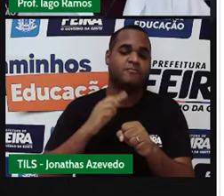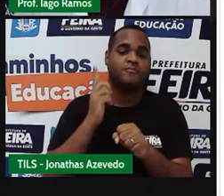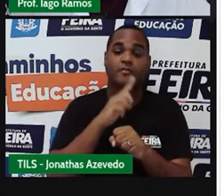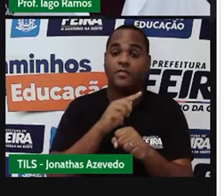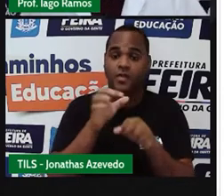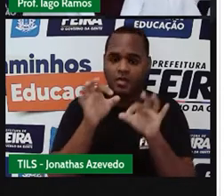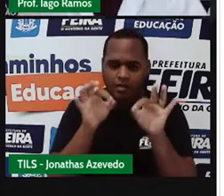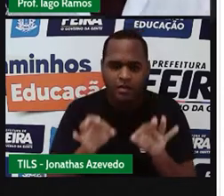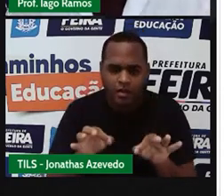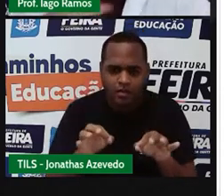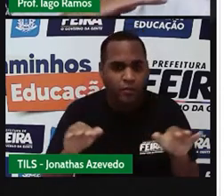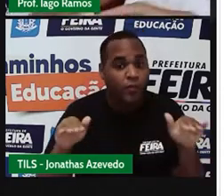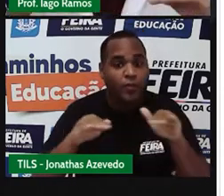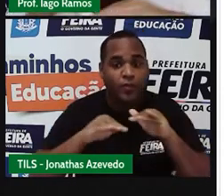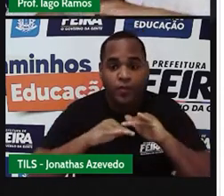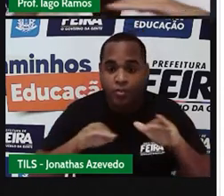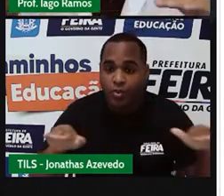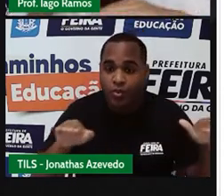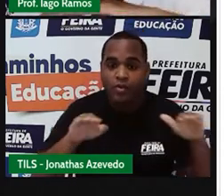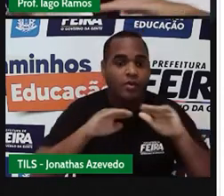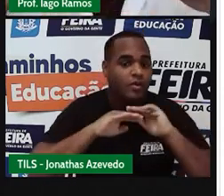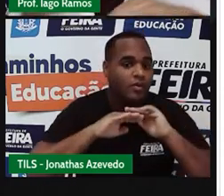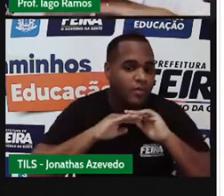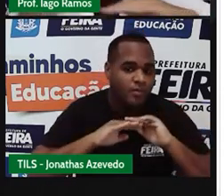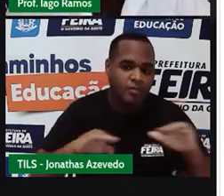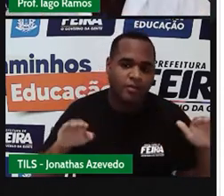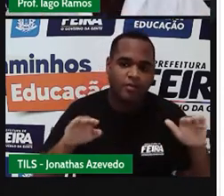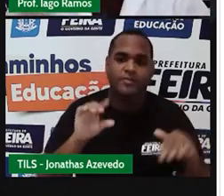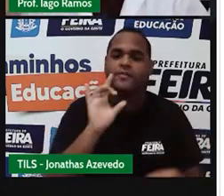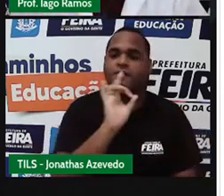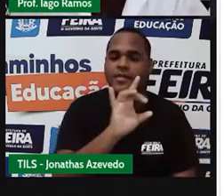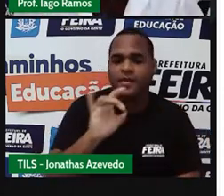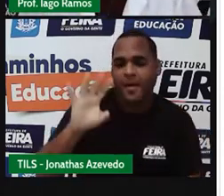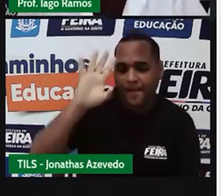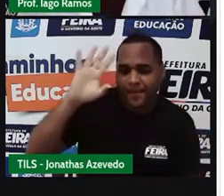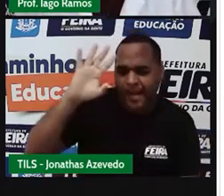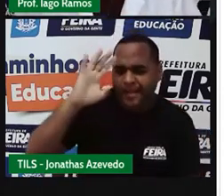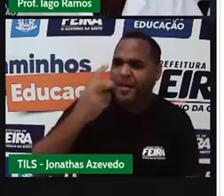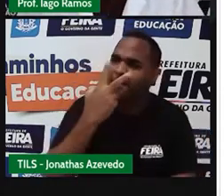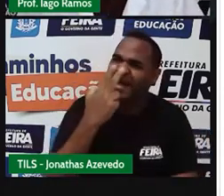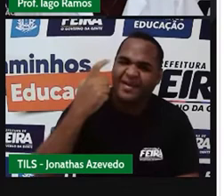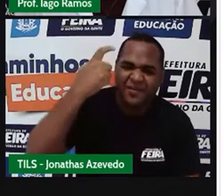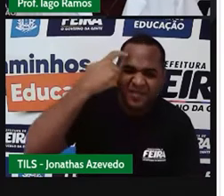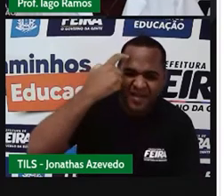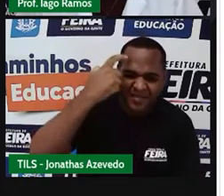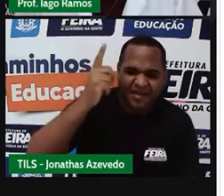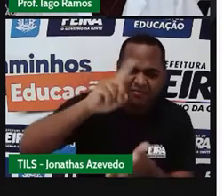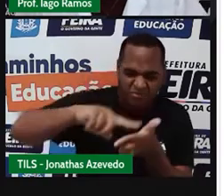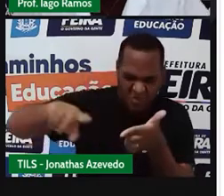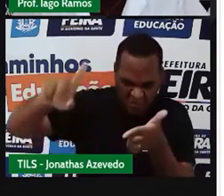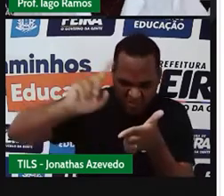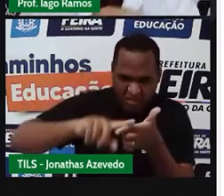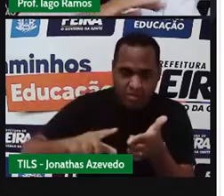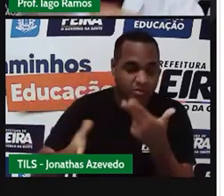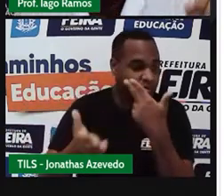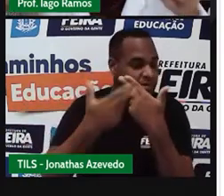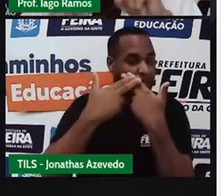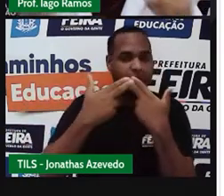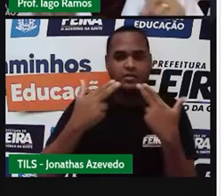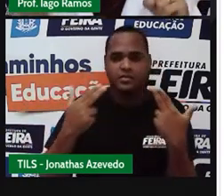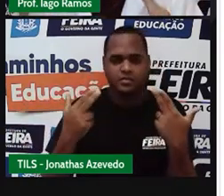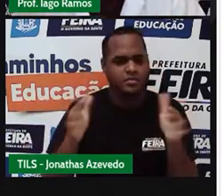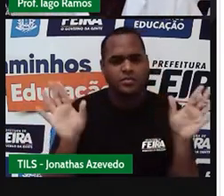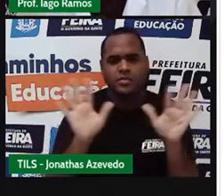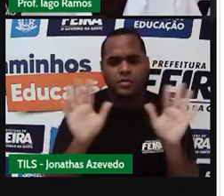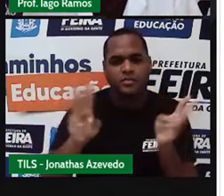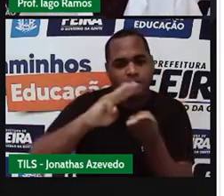chega, chega, acabou essa coisa de pensar que matemática é um pesadelo. Não, não